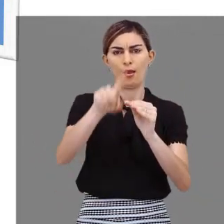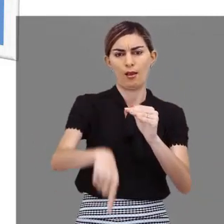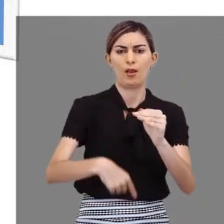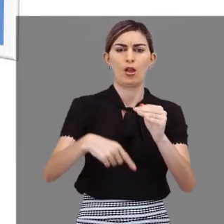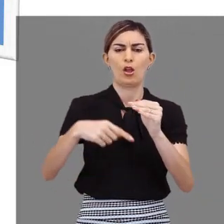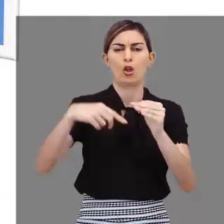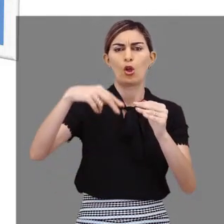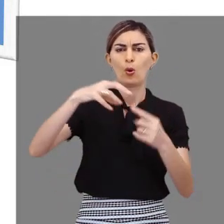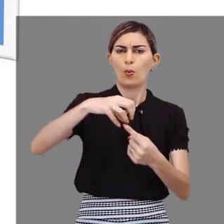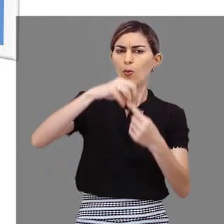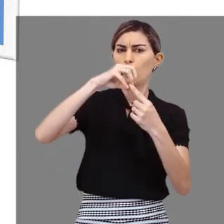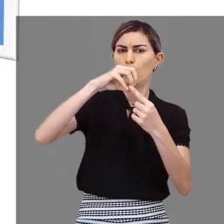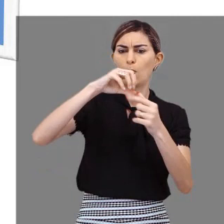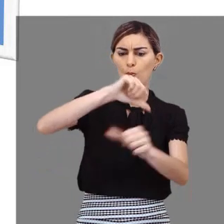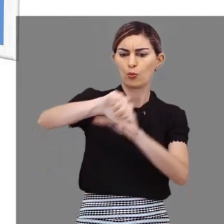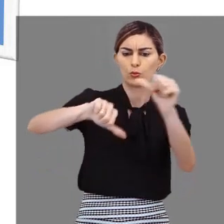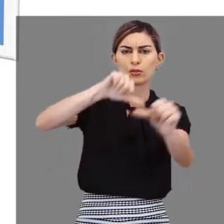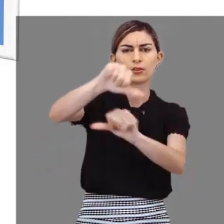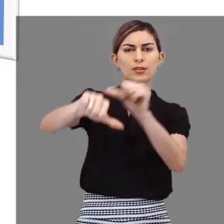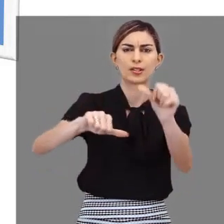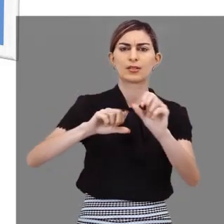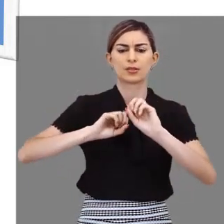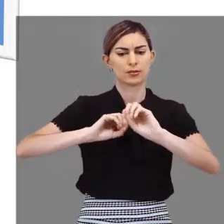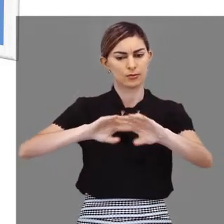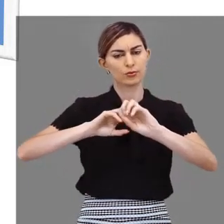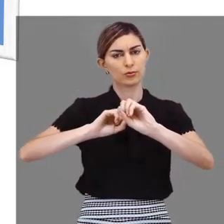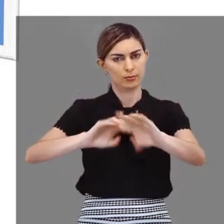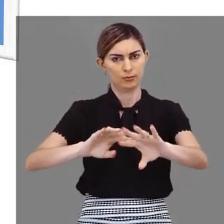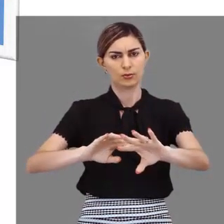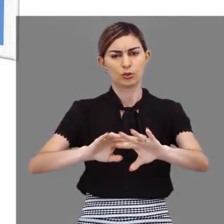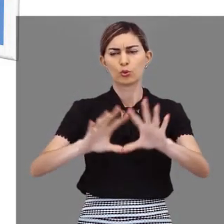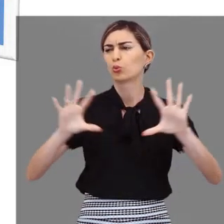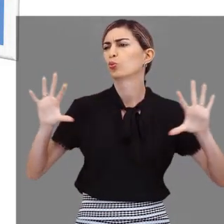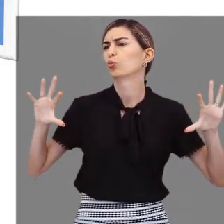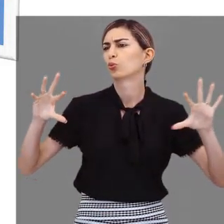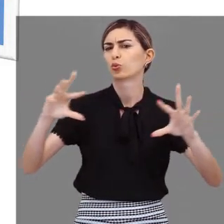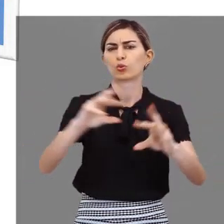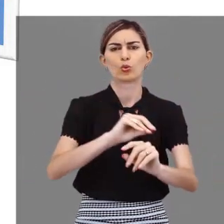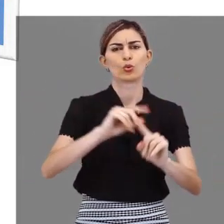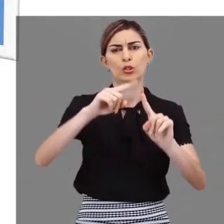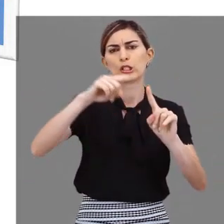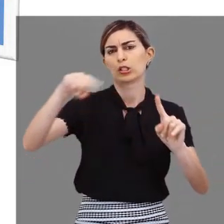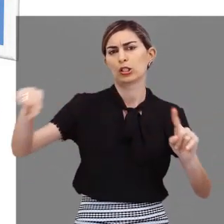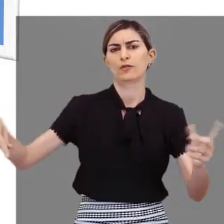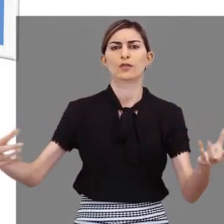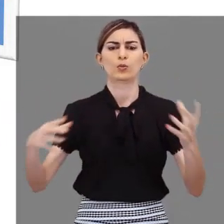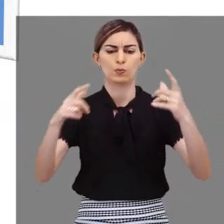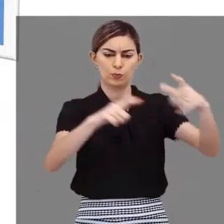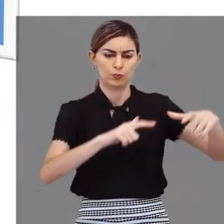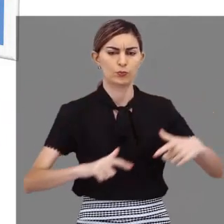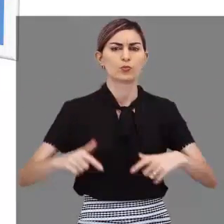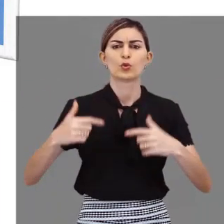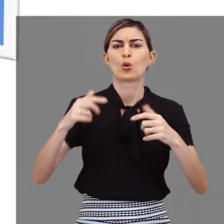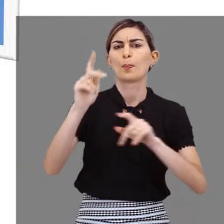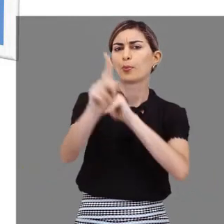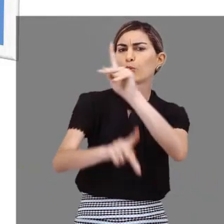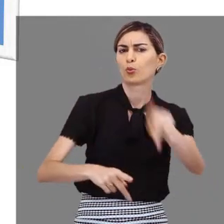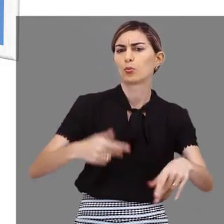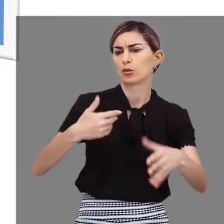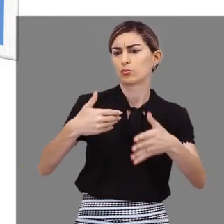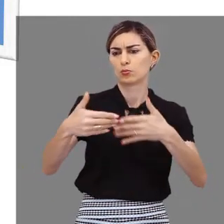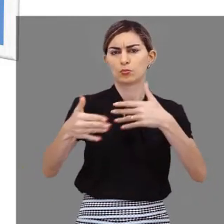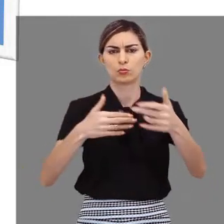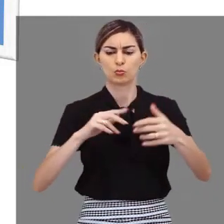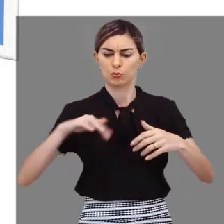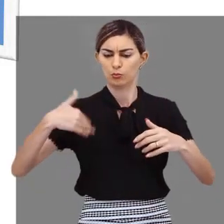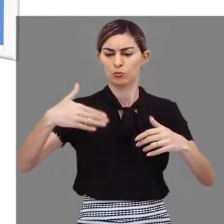norteador das mudanças profundas da educação, em todos os níveis, para todos os públicos, ao longo da